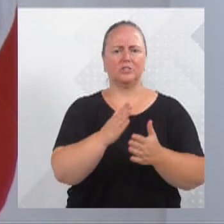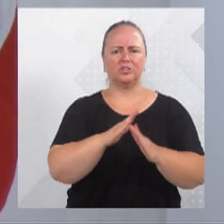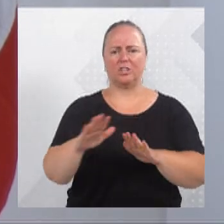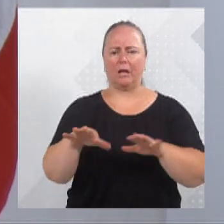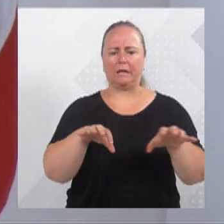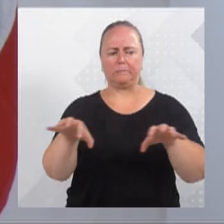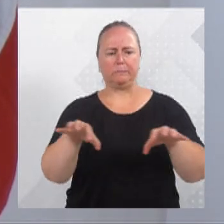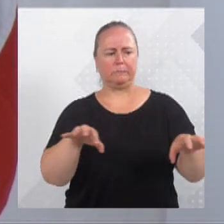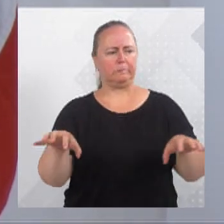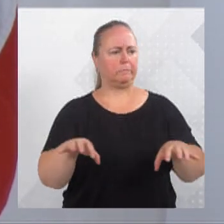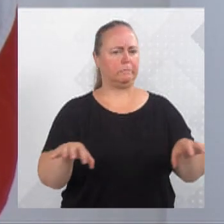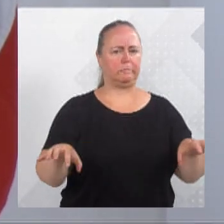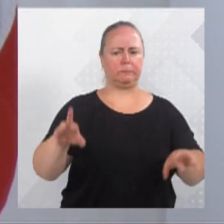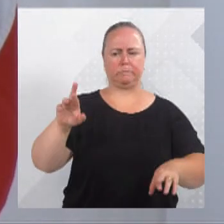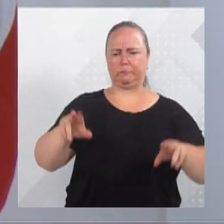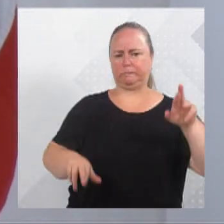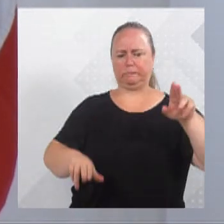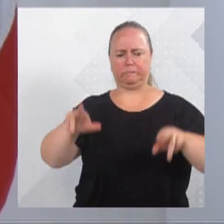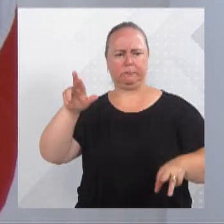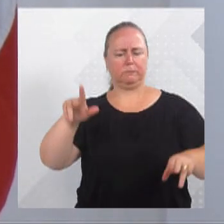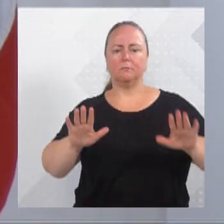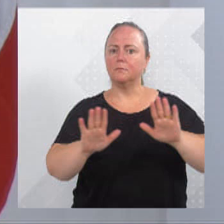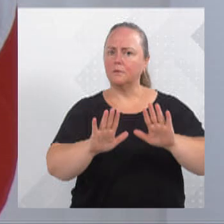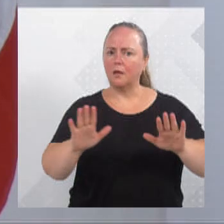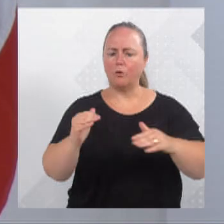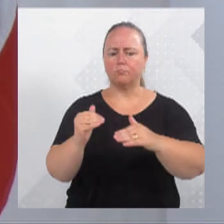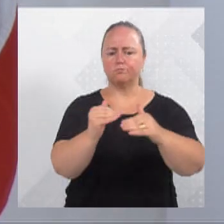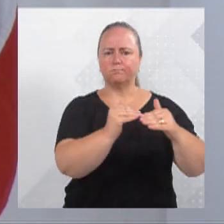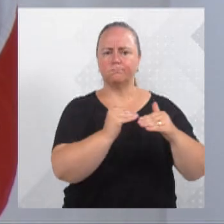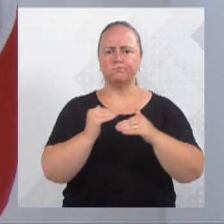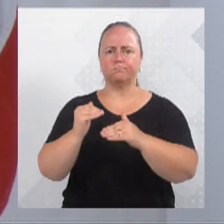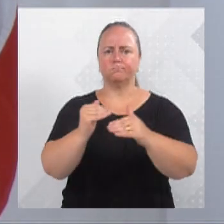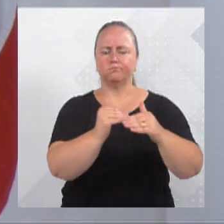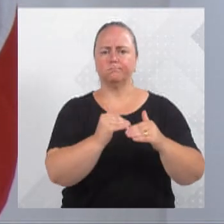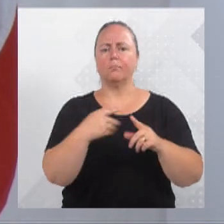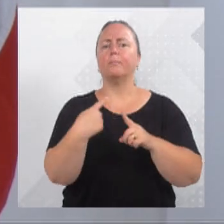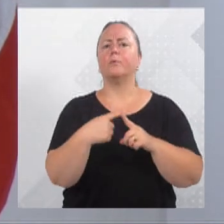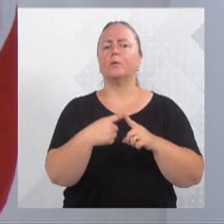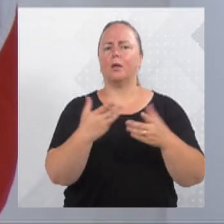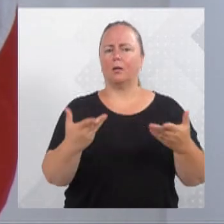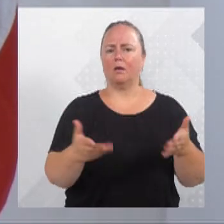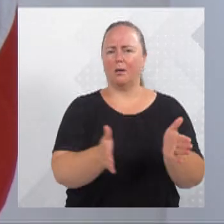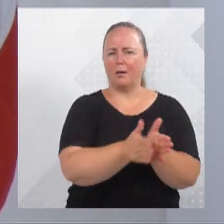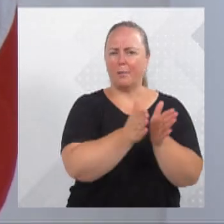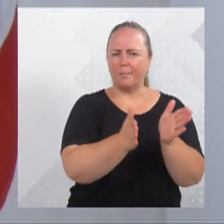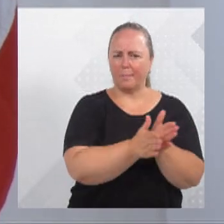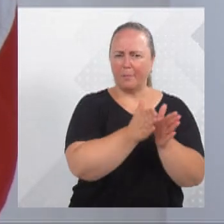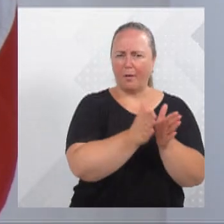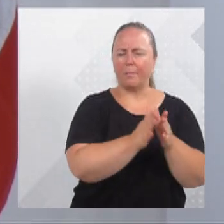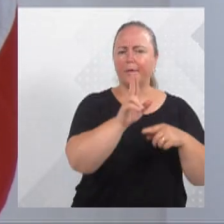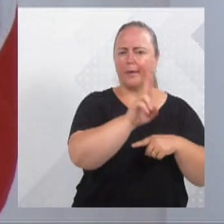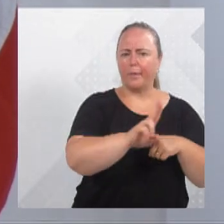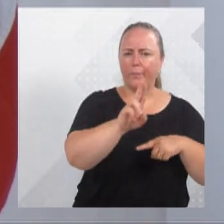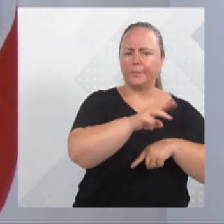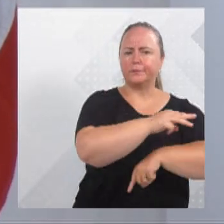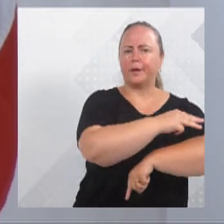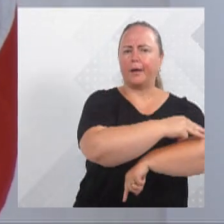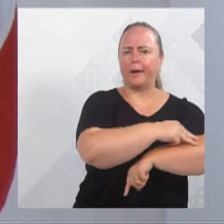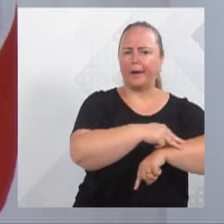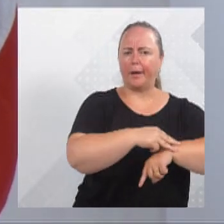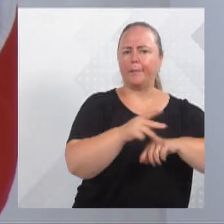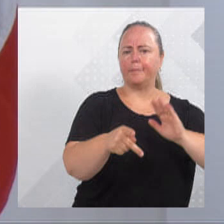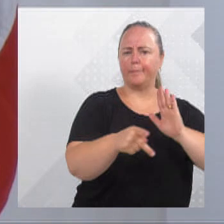segregação de classes que nós tínhamos dentro das escolas públicas, porque a criança pobre que usava o uniforme da prefeitura, com a bandeirinha da